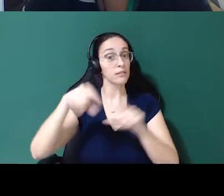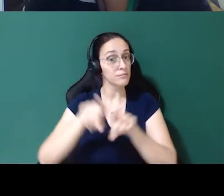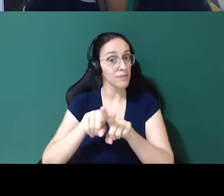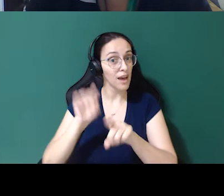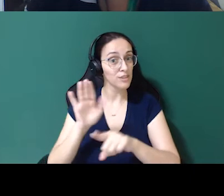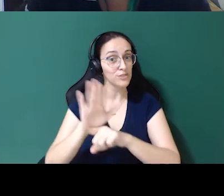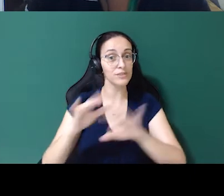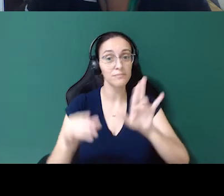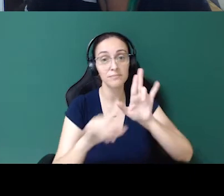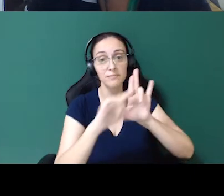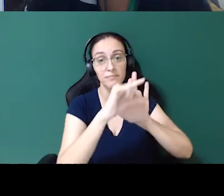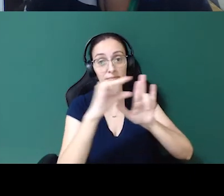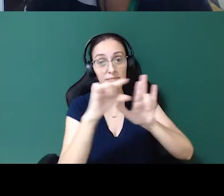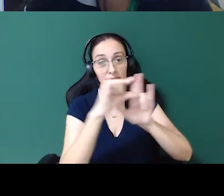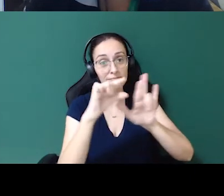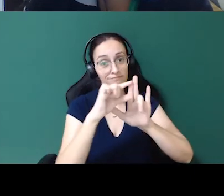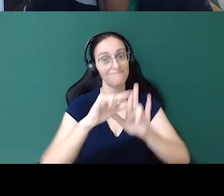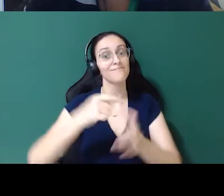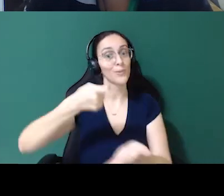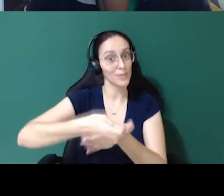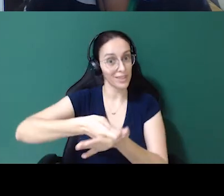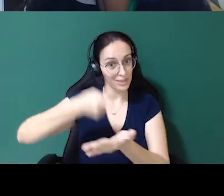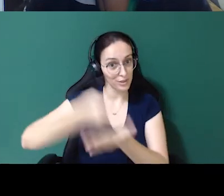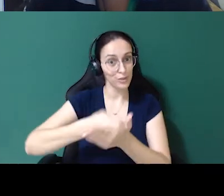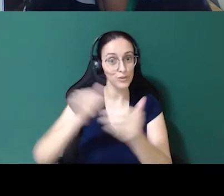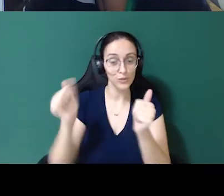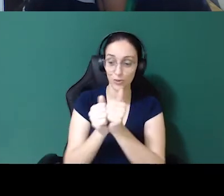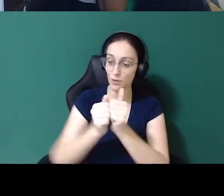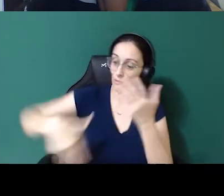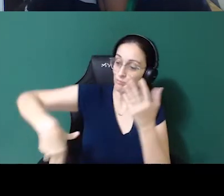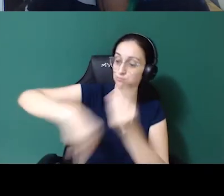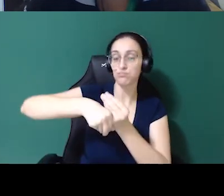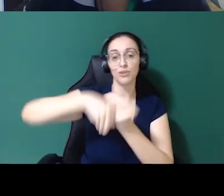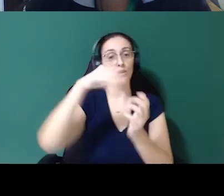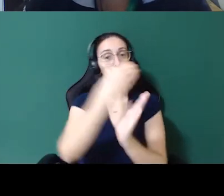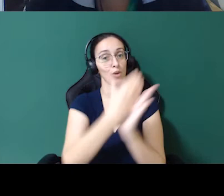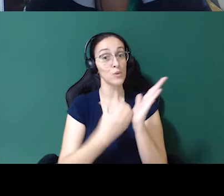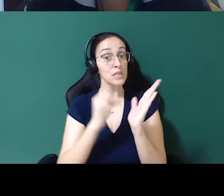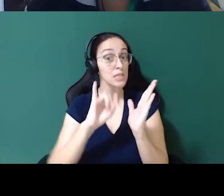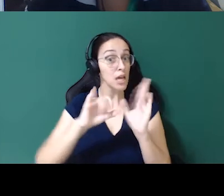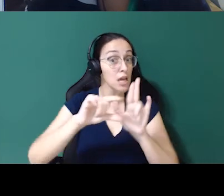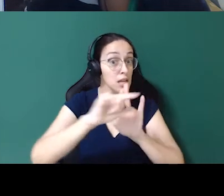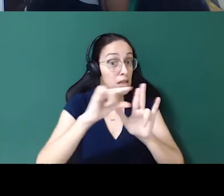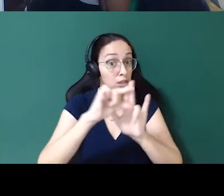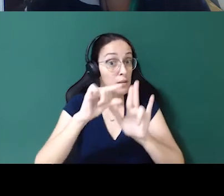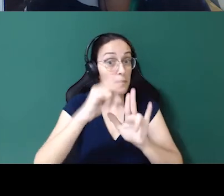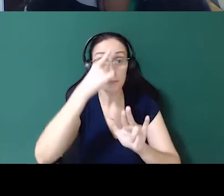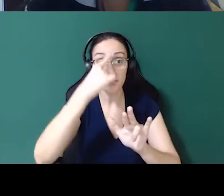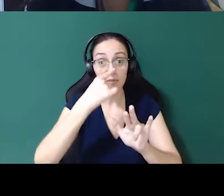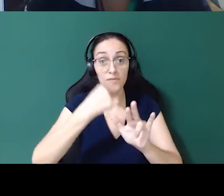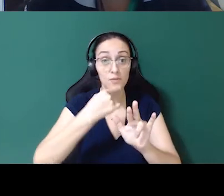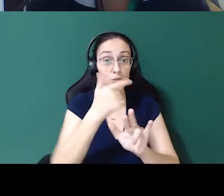que é como se fosse um item obrigatório junto ao currículo. Então, se você não tem um perfil no LinkedIn ou não